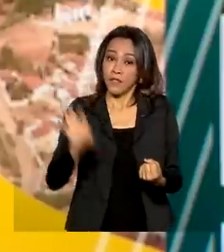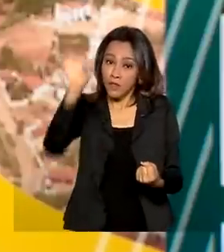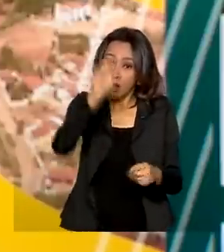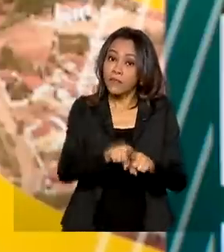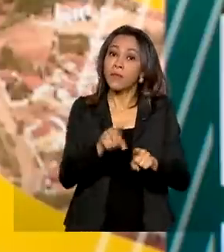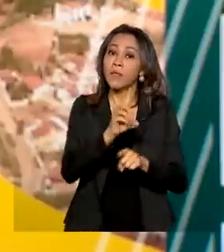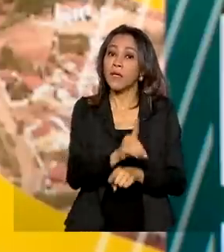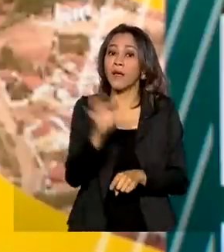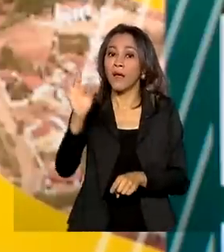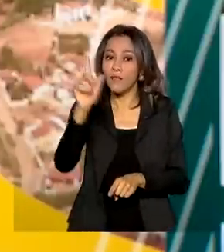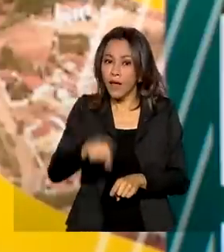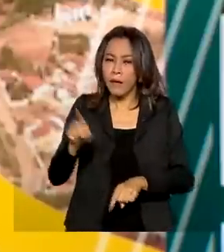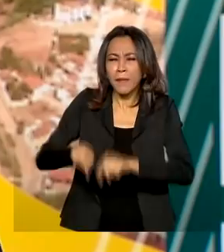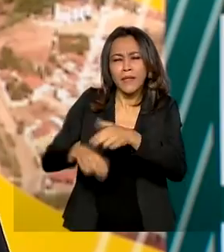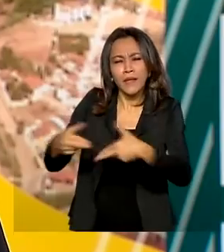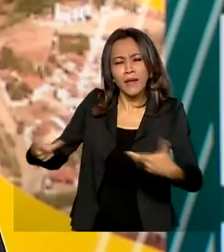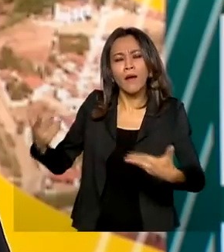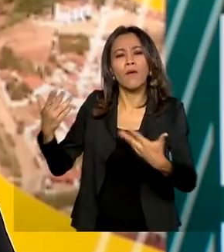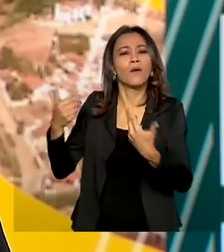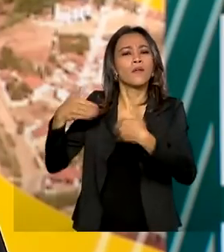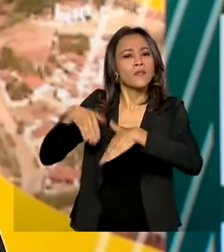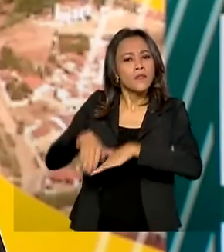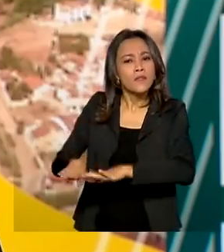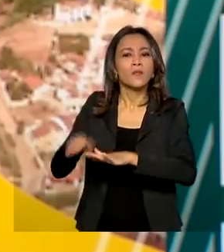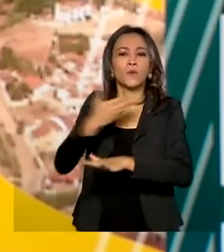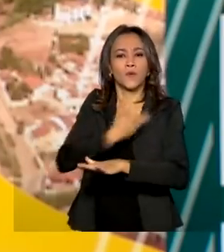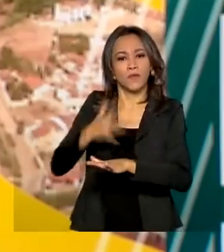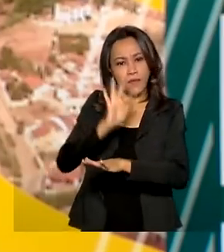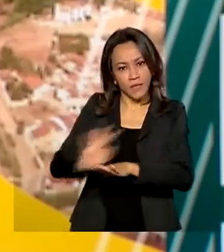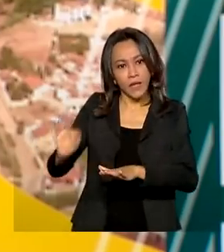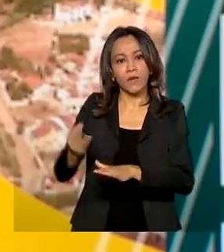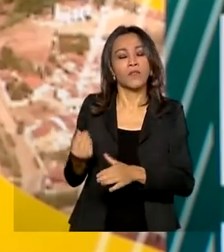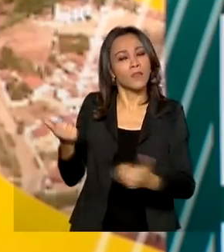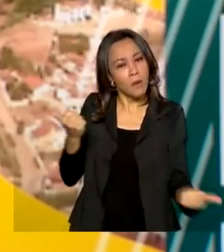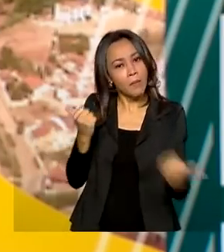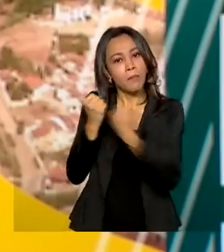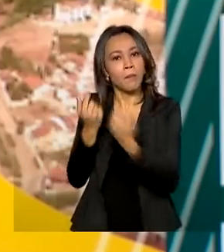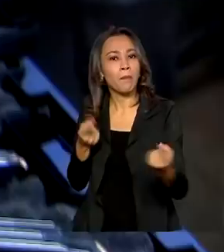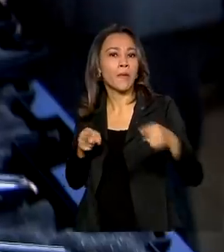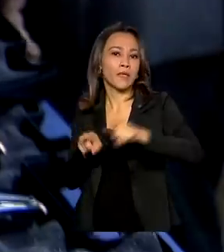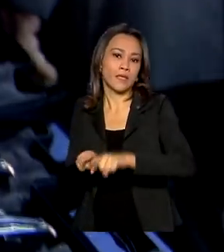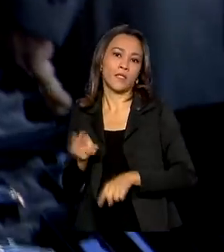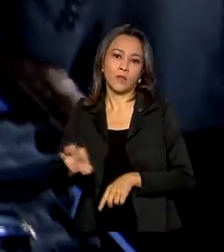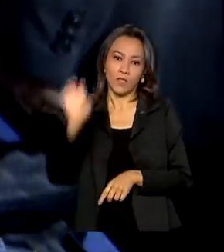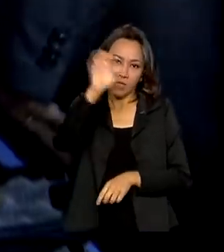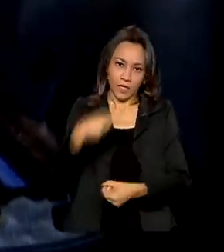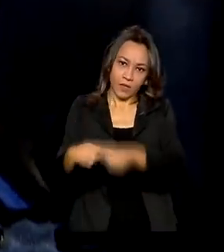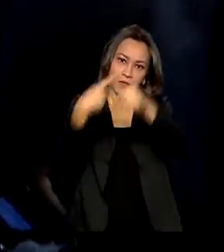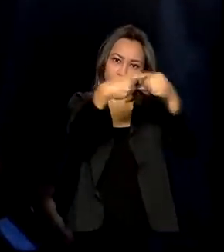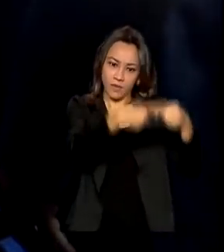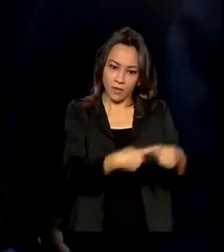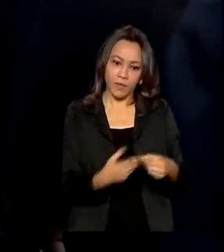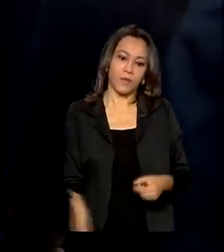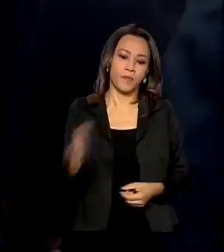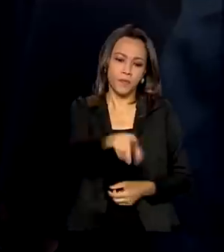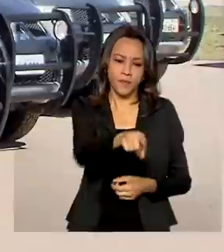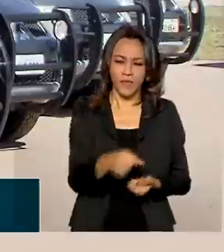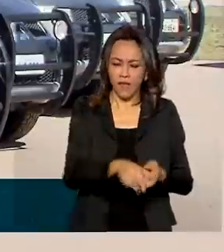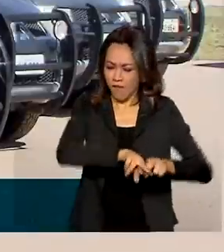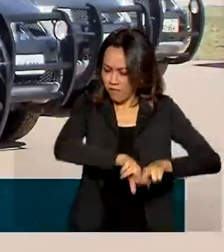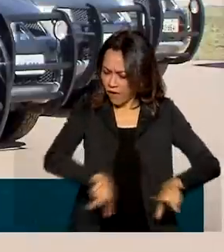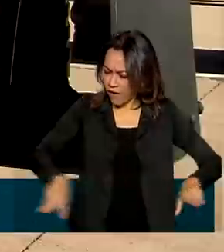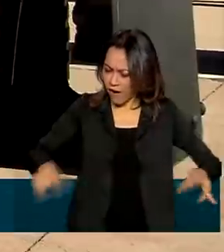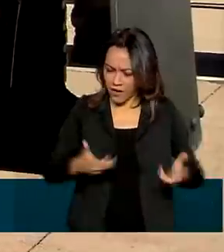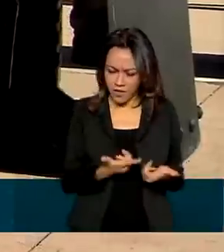Nacional e reforça a parceria federativa entre União, Estados e Municípios. Armamentos, munições,